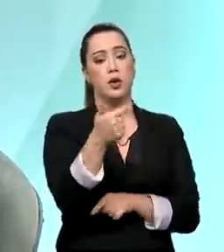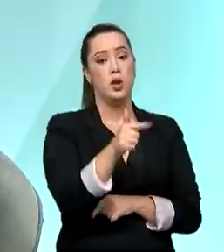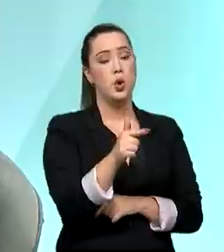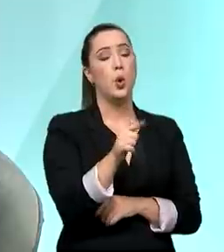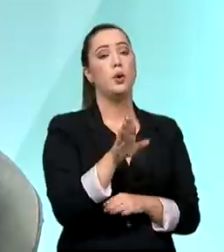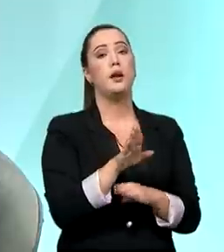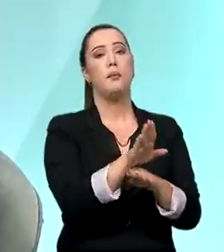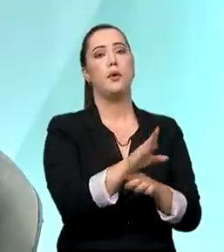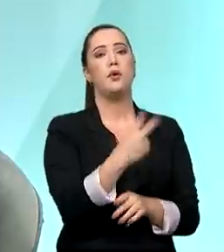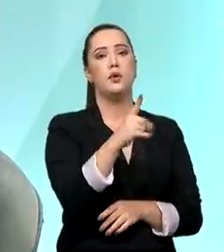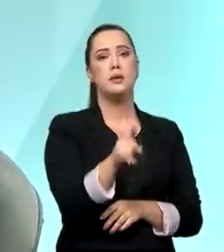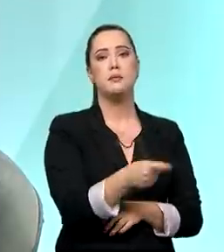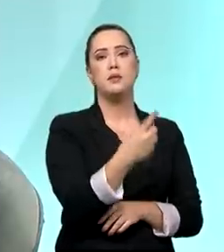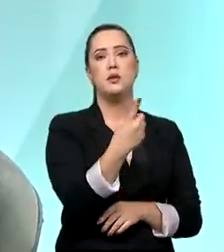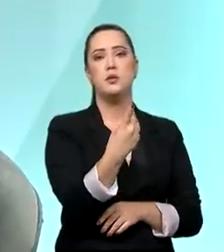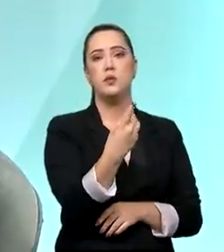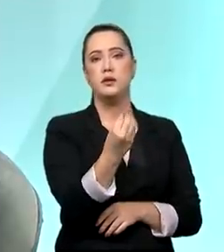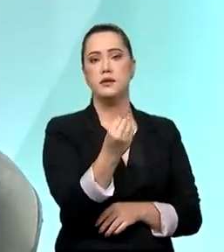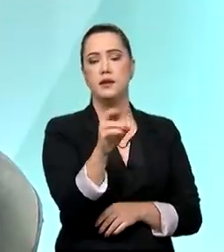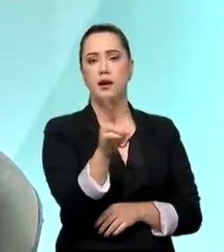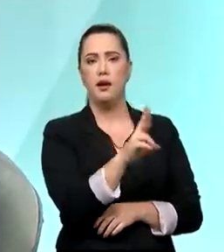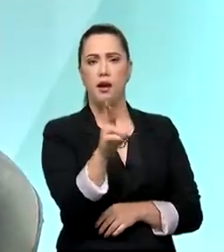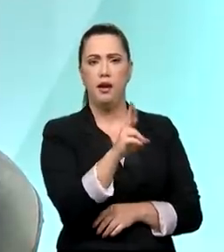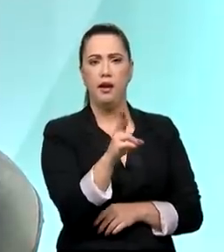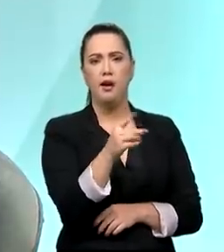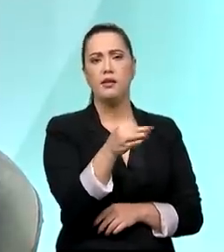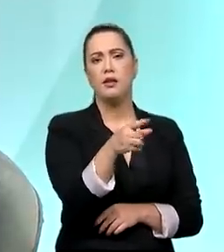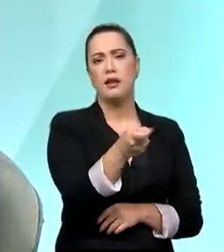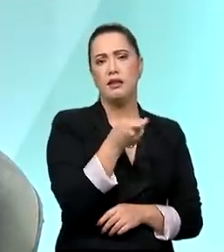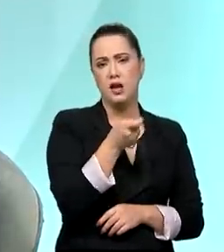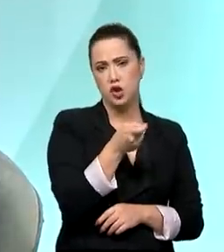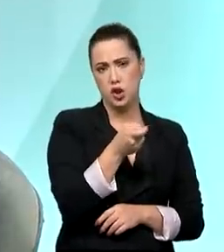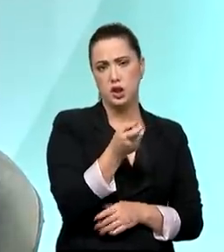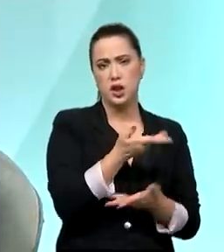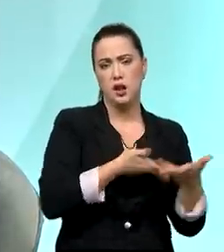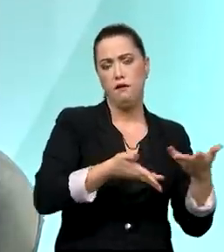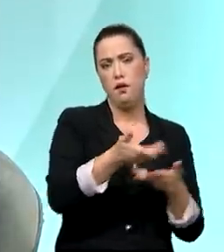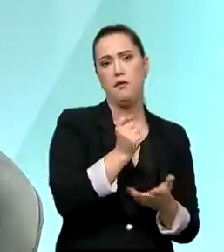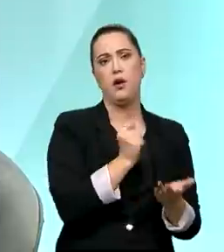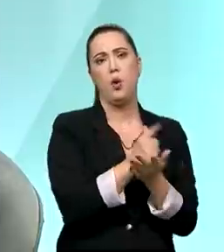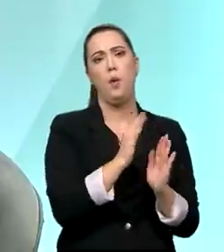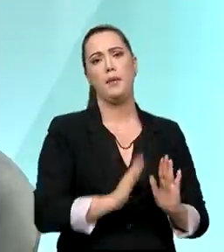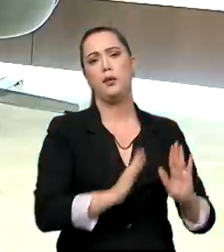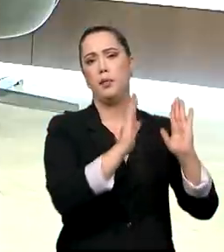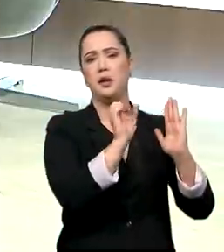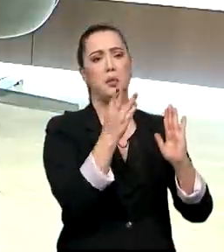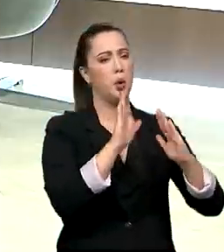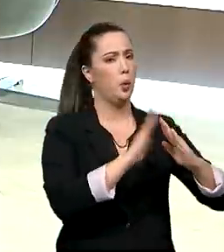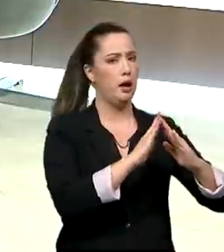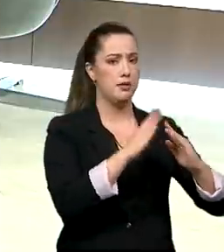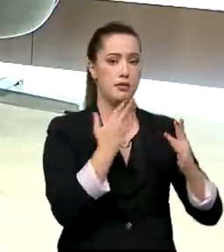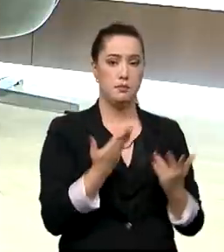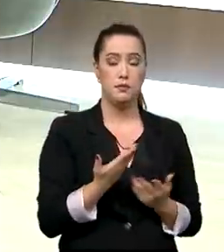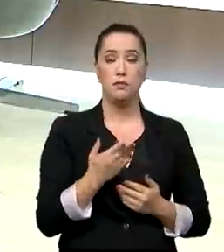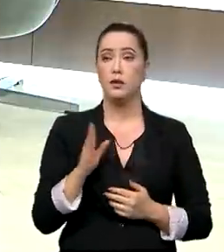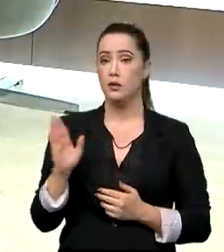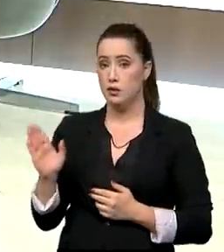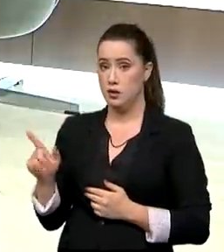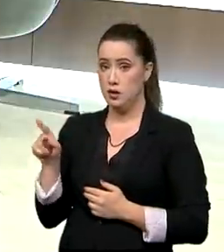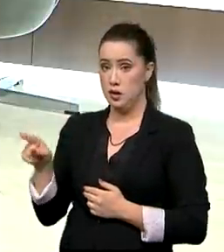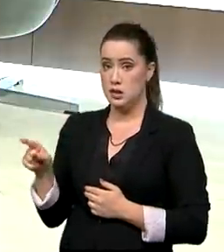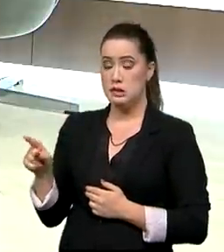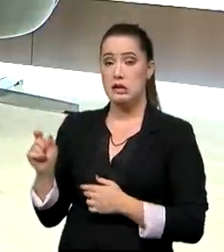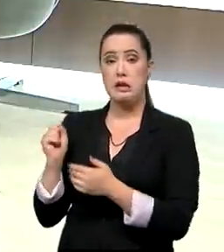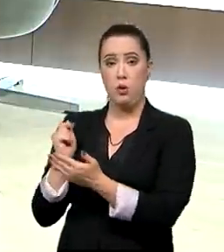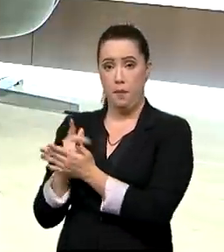.100 reais, nas taxas que envolvem a compra do apartamento da casa. Logo... Imóveis de 300 mil